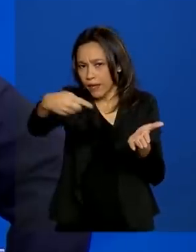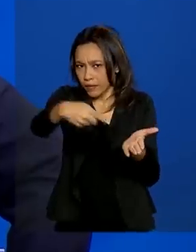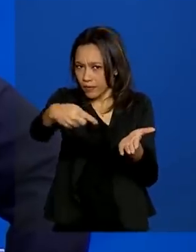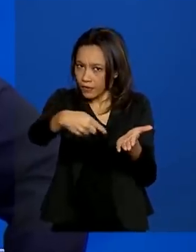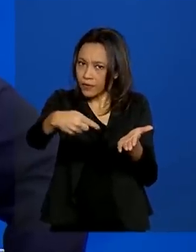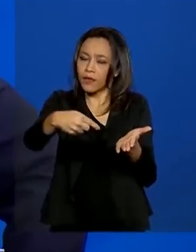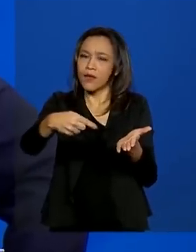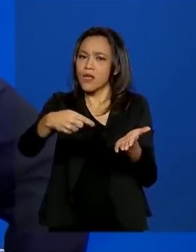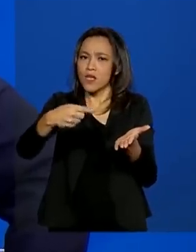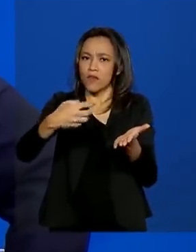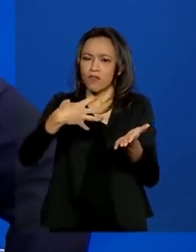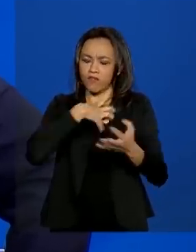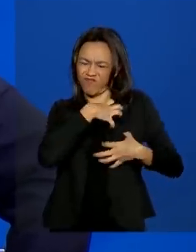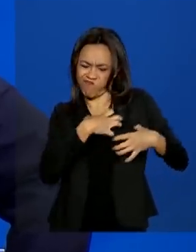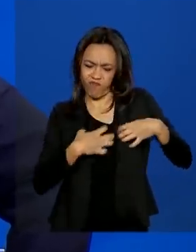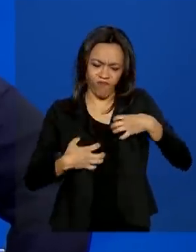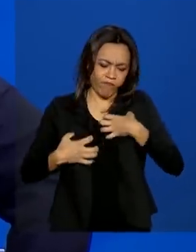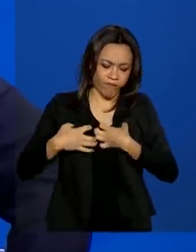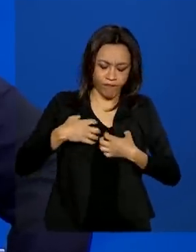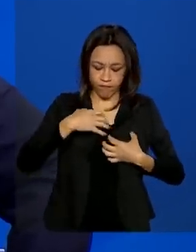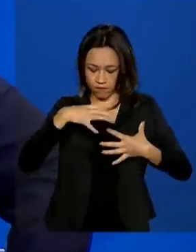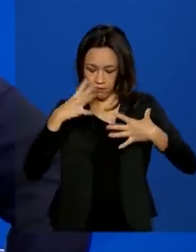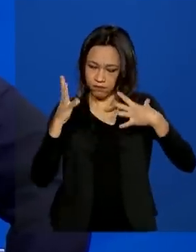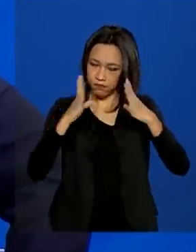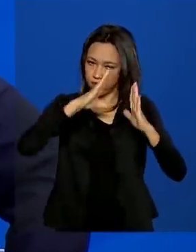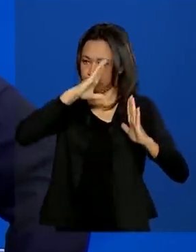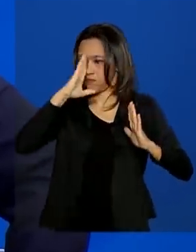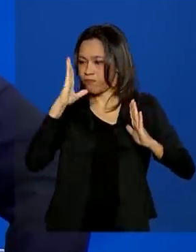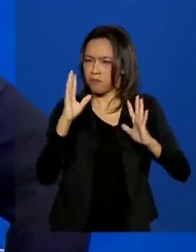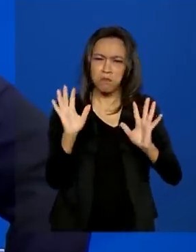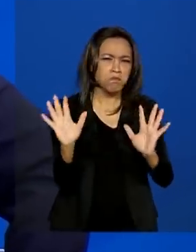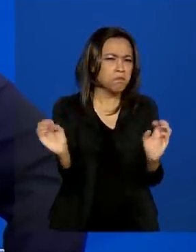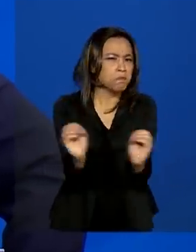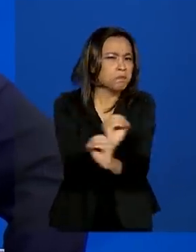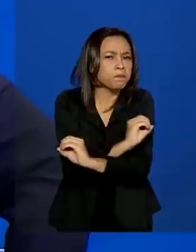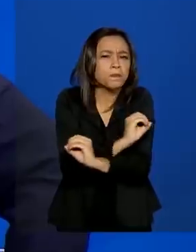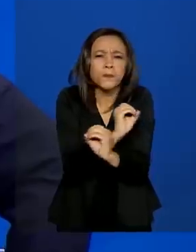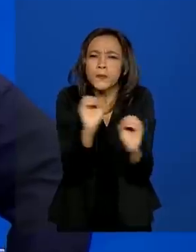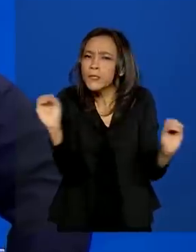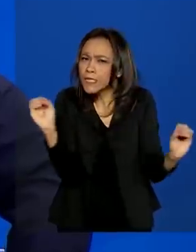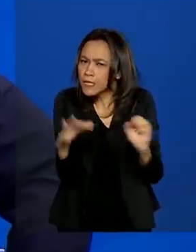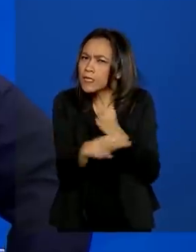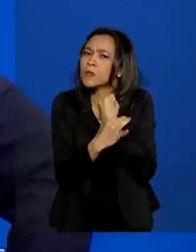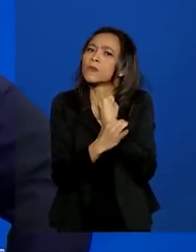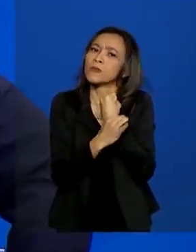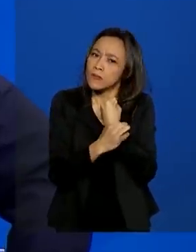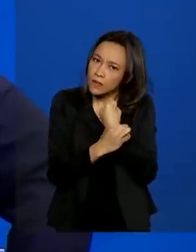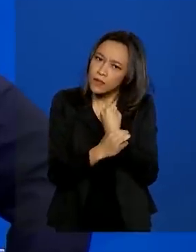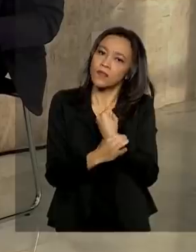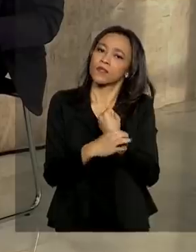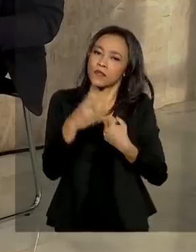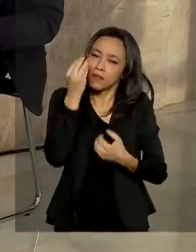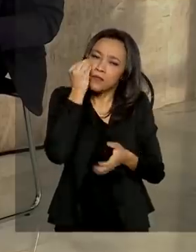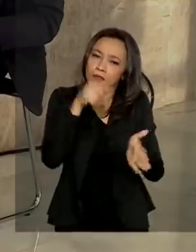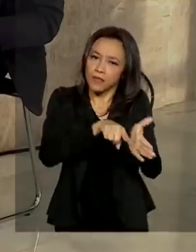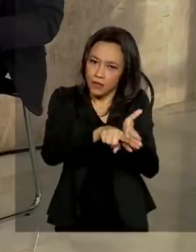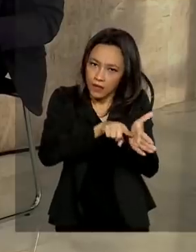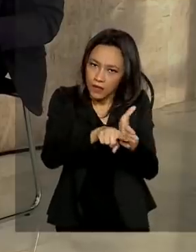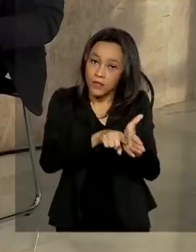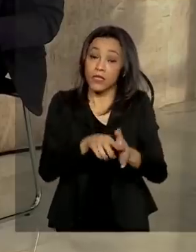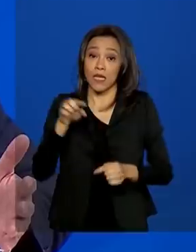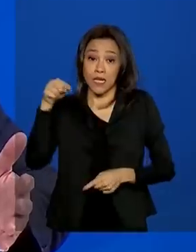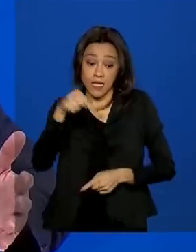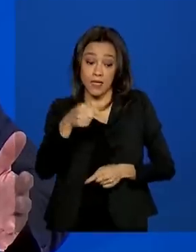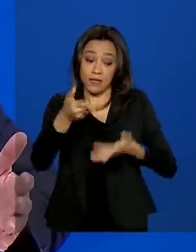efeitos colaterais, vamos dizer assim, então ela é mais segura para esse tipo de teste. A ideia é que esse